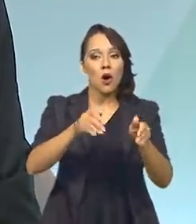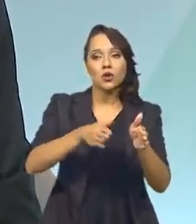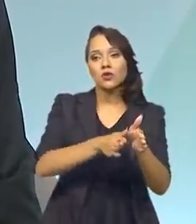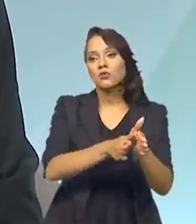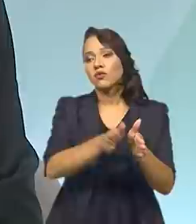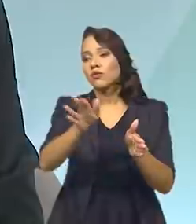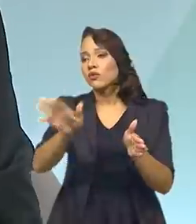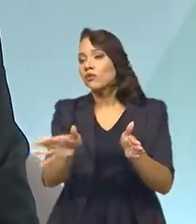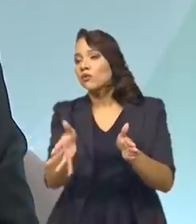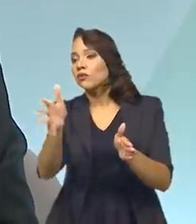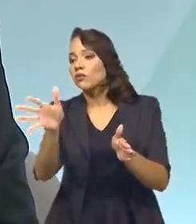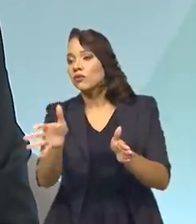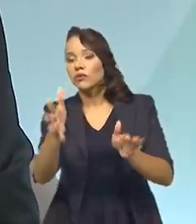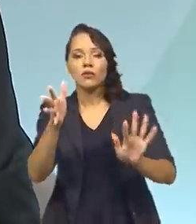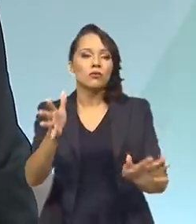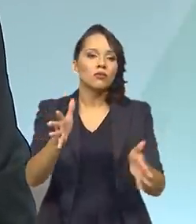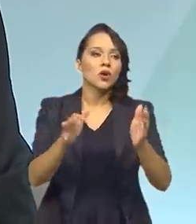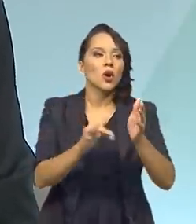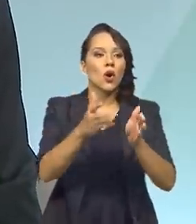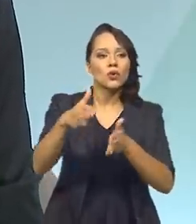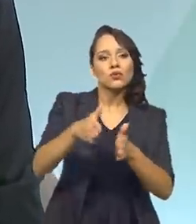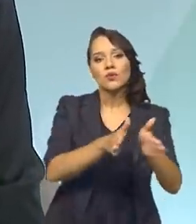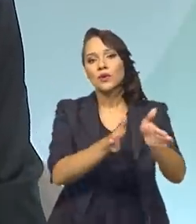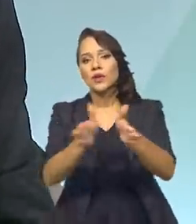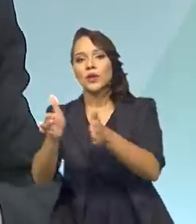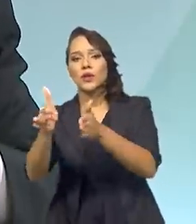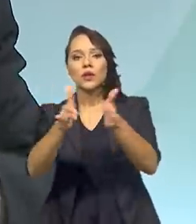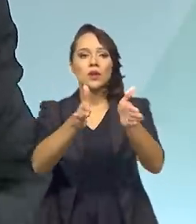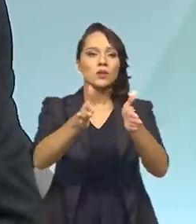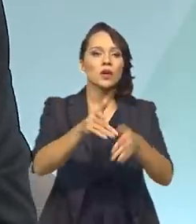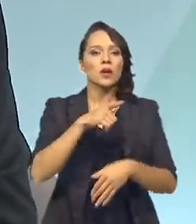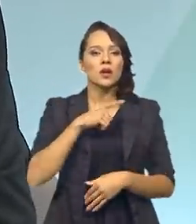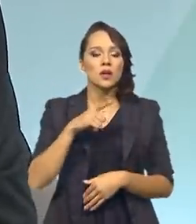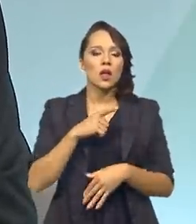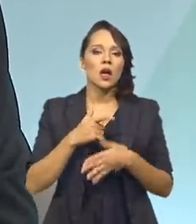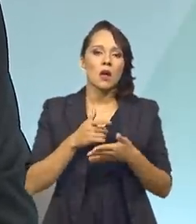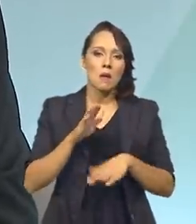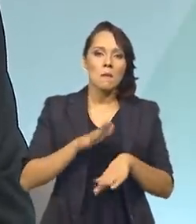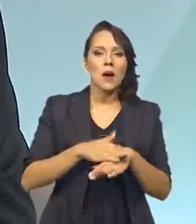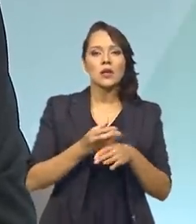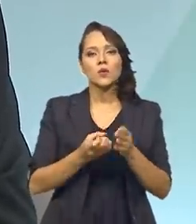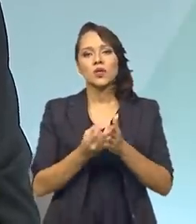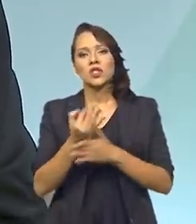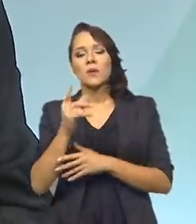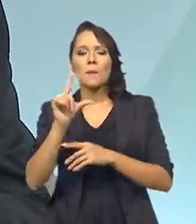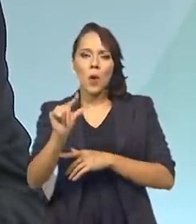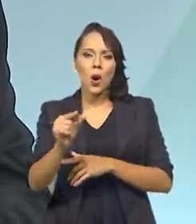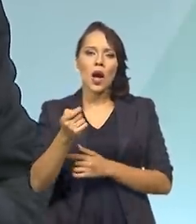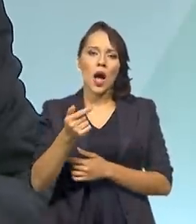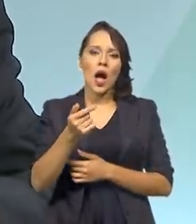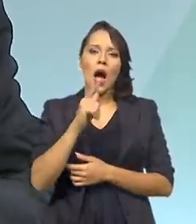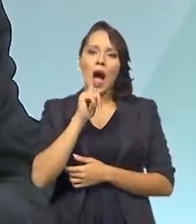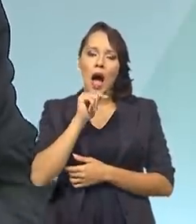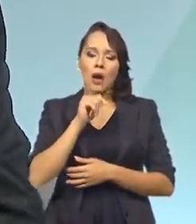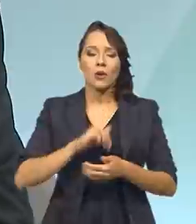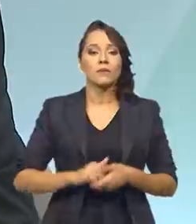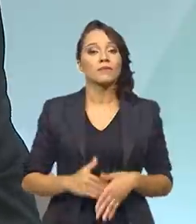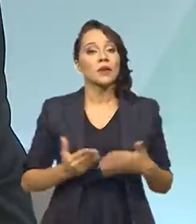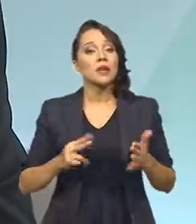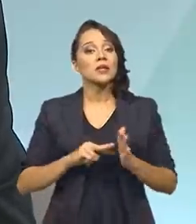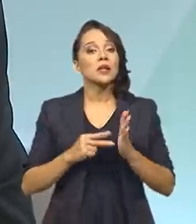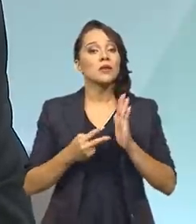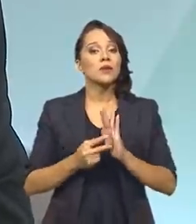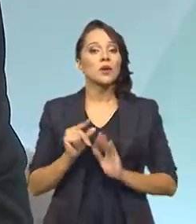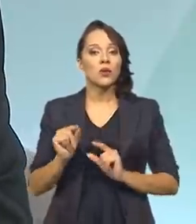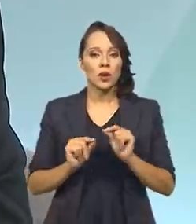alimentar rios intermitentes, temporários, ou rios que tenham menor volume de água. E isso vai significar que nós